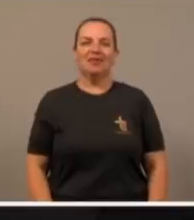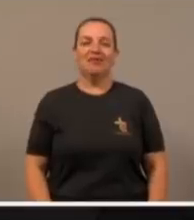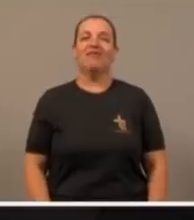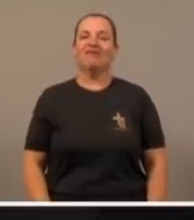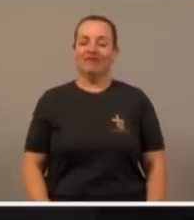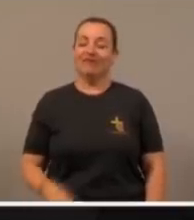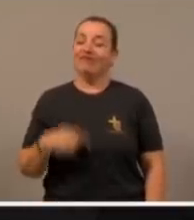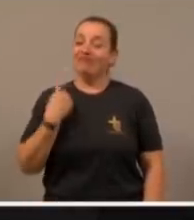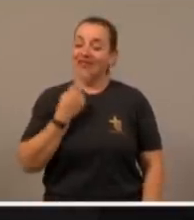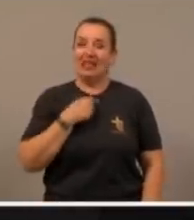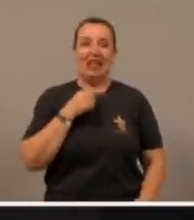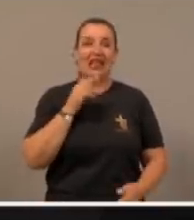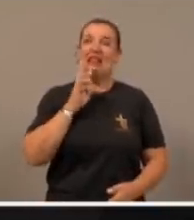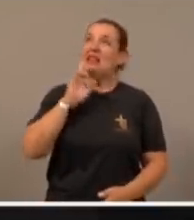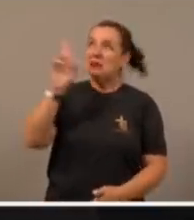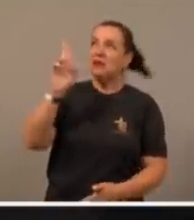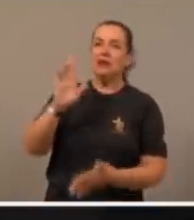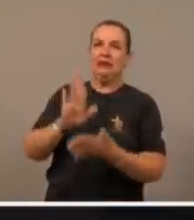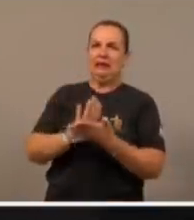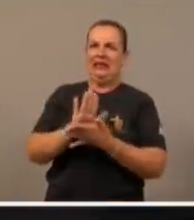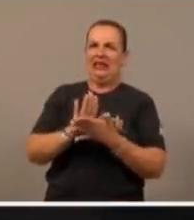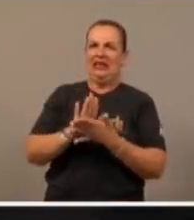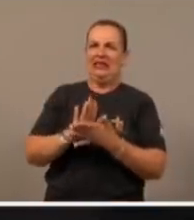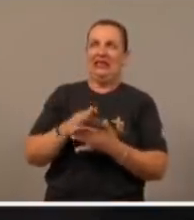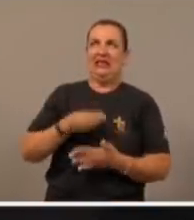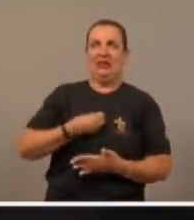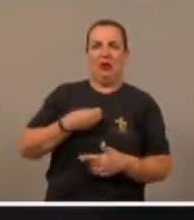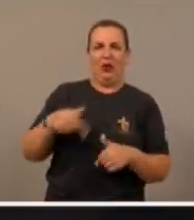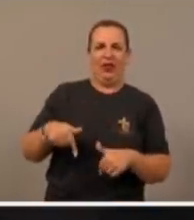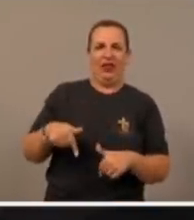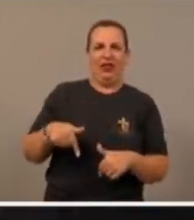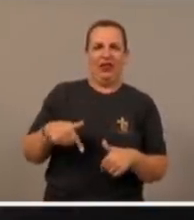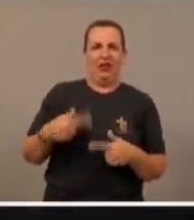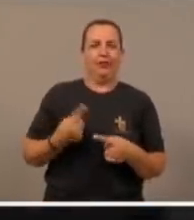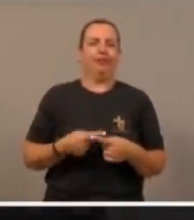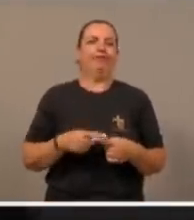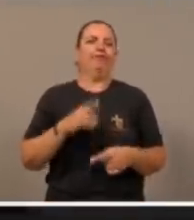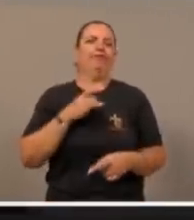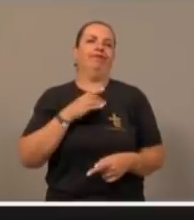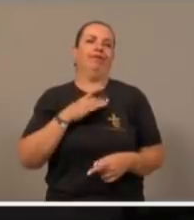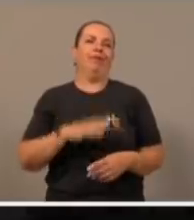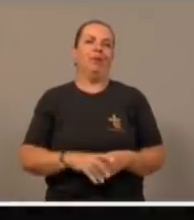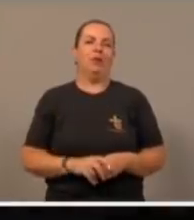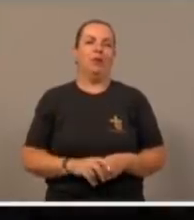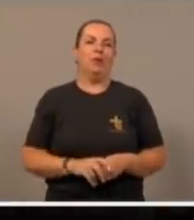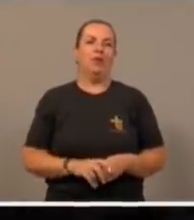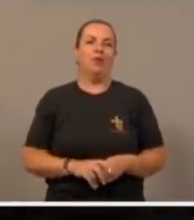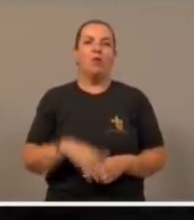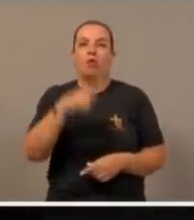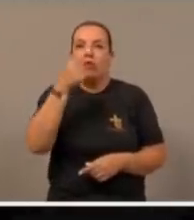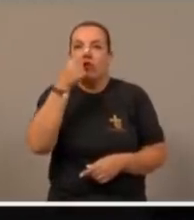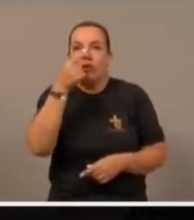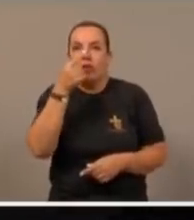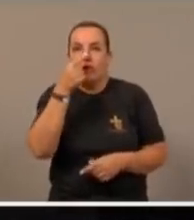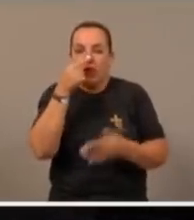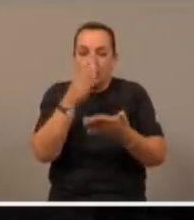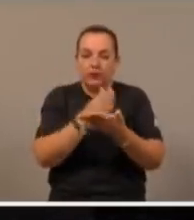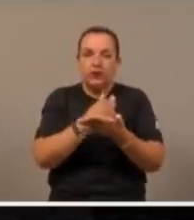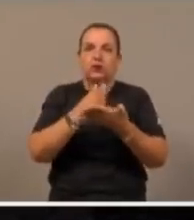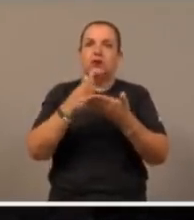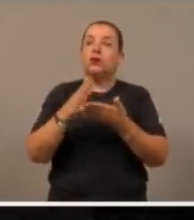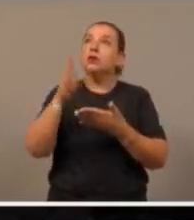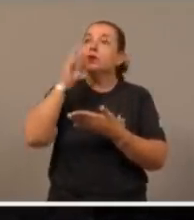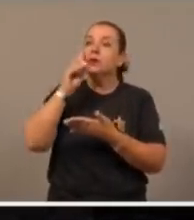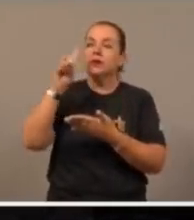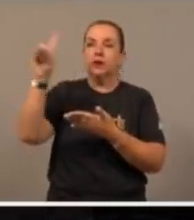e a gente não dá resposta, estou aqui meu Deus, a curiosidade, a intimidade, é iniciativa de